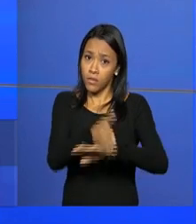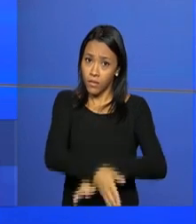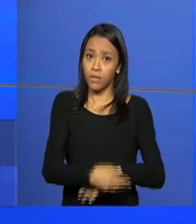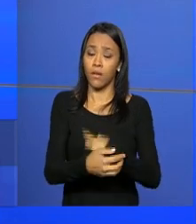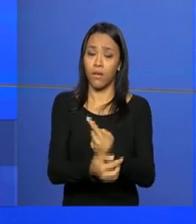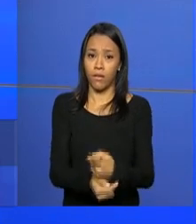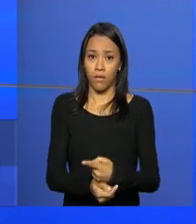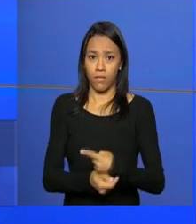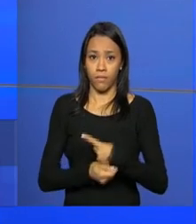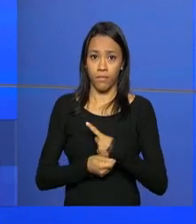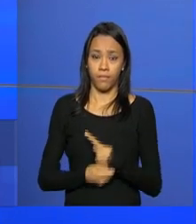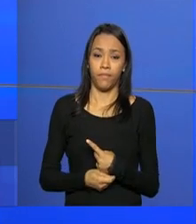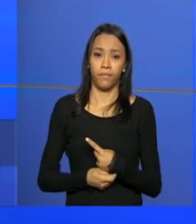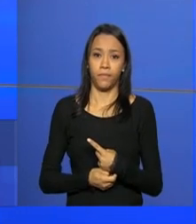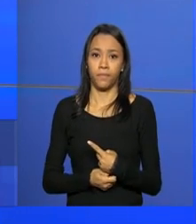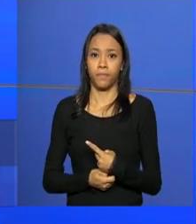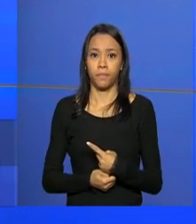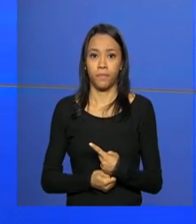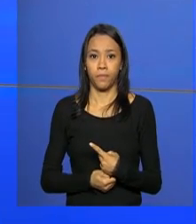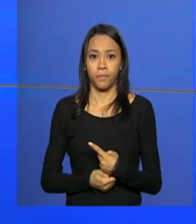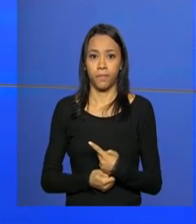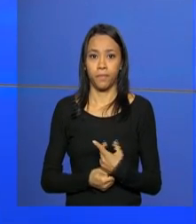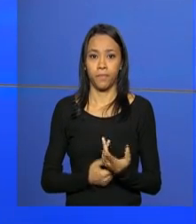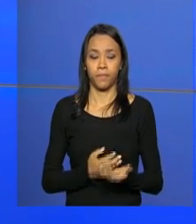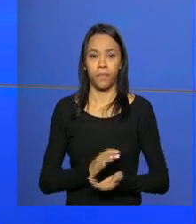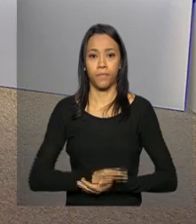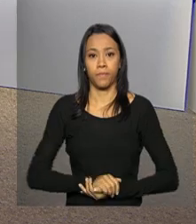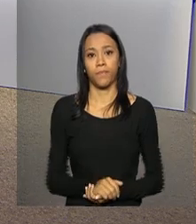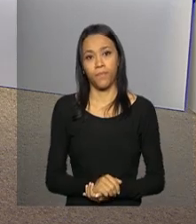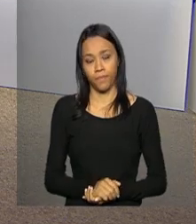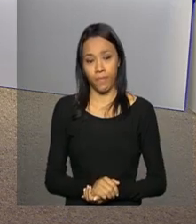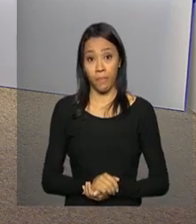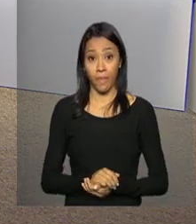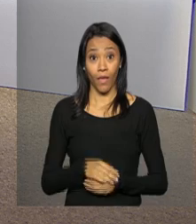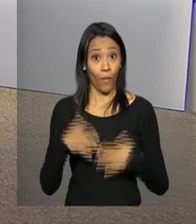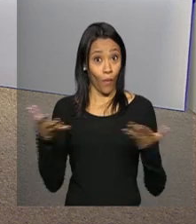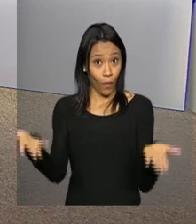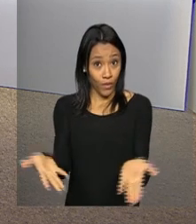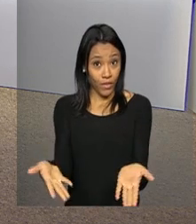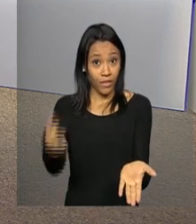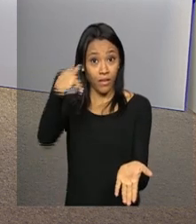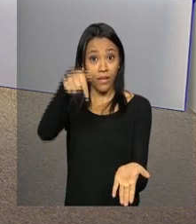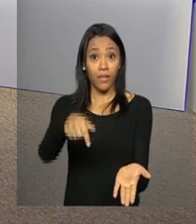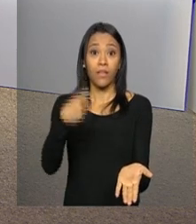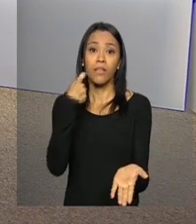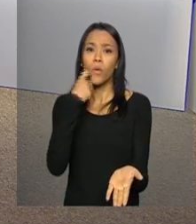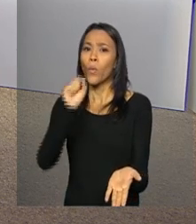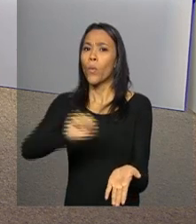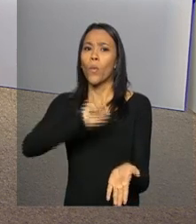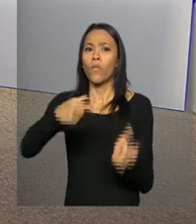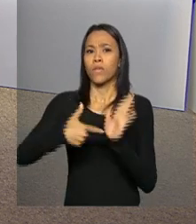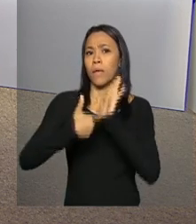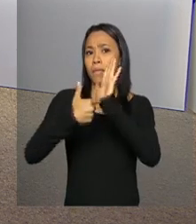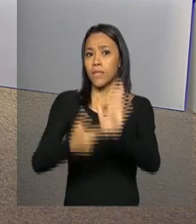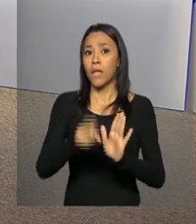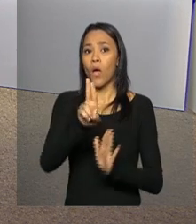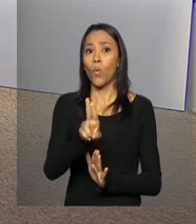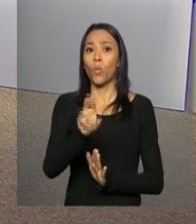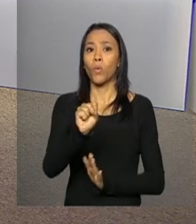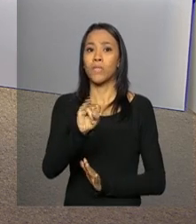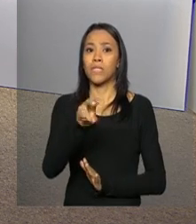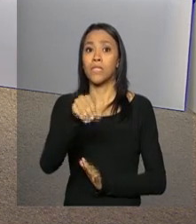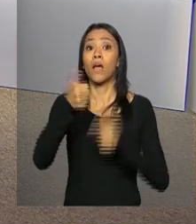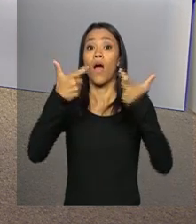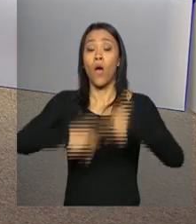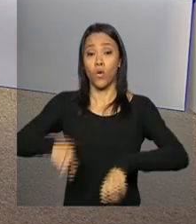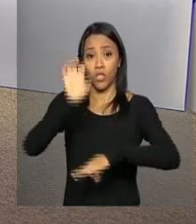Receita, receita.fazenda.gov.br. E hoje, vai ser apresentado na usina de Balbina, no Amazonas,